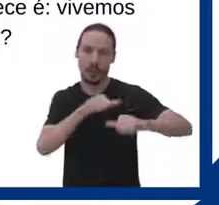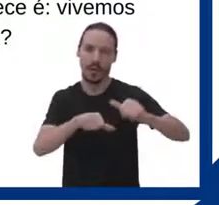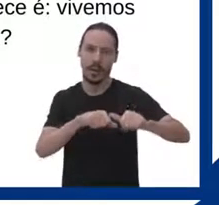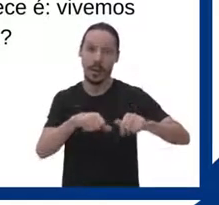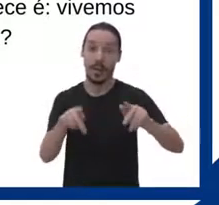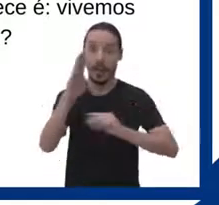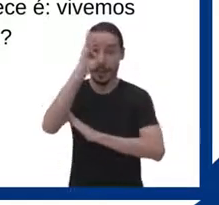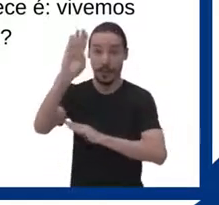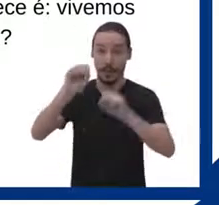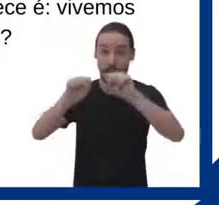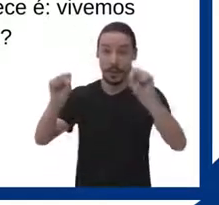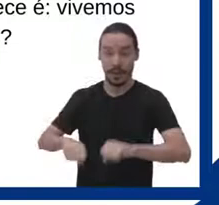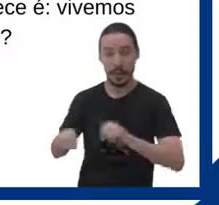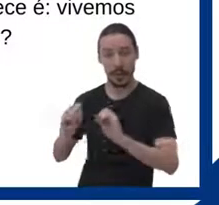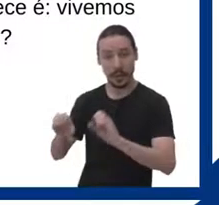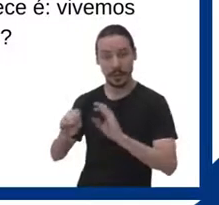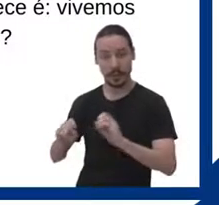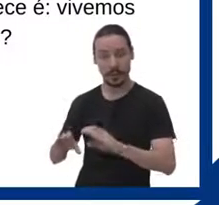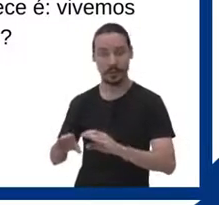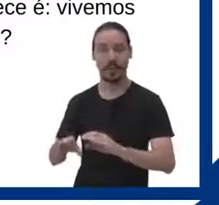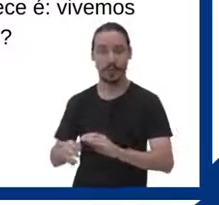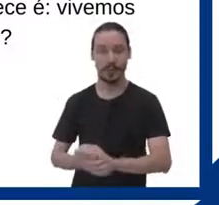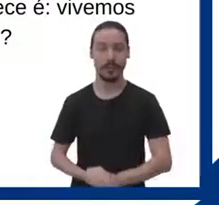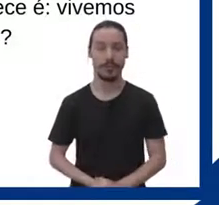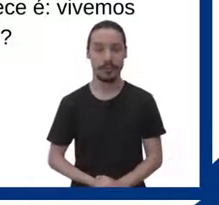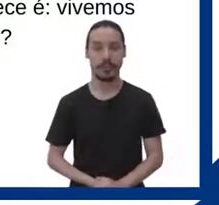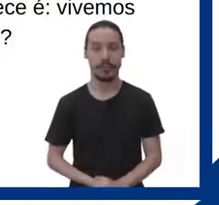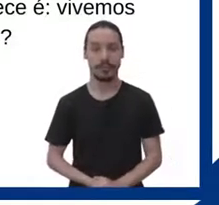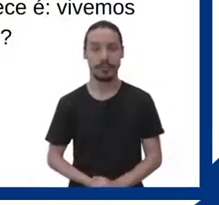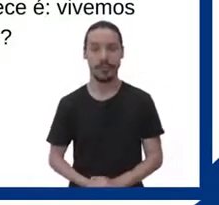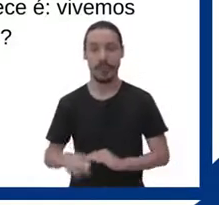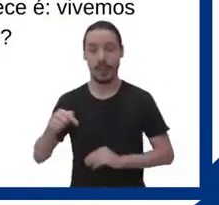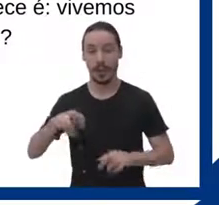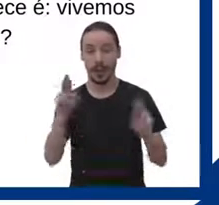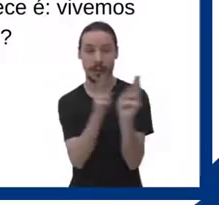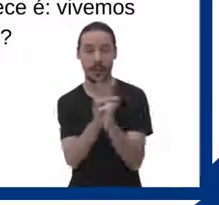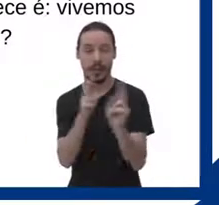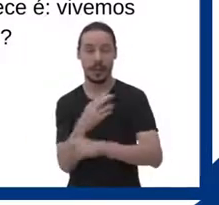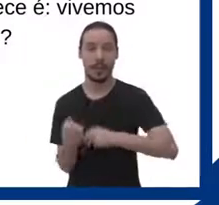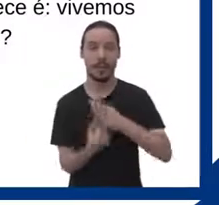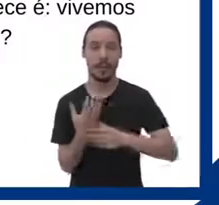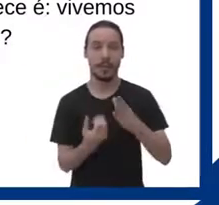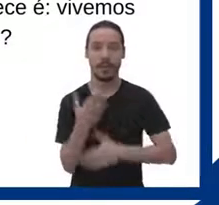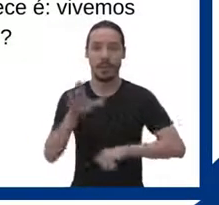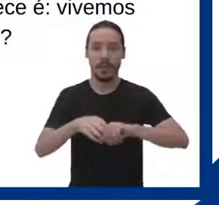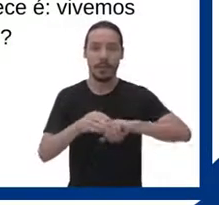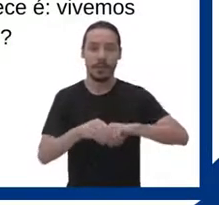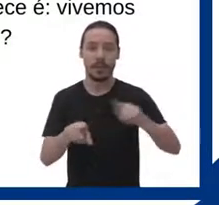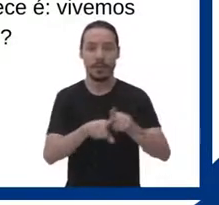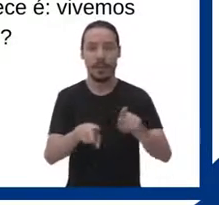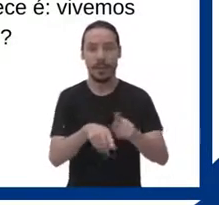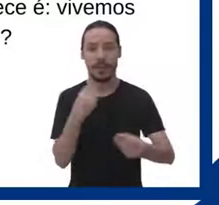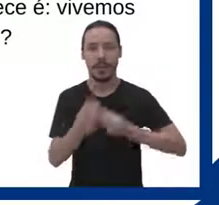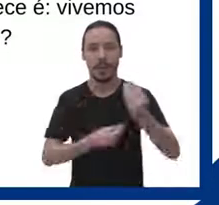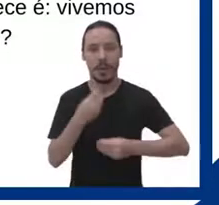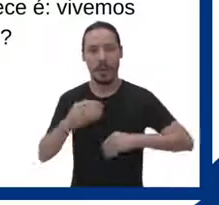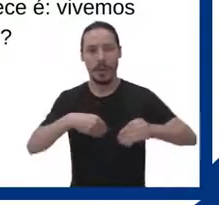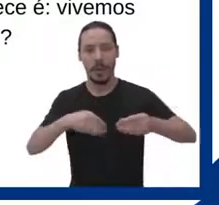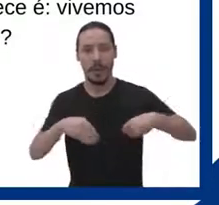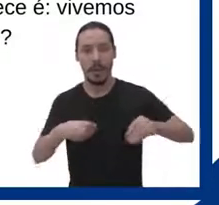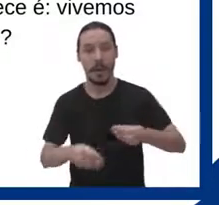sofreram bruscas turbulências, neste margem de incerteza. Essas relações de produção de